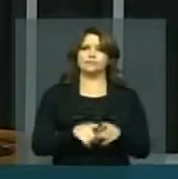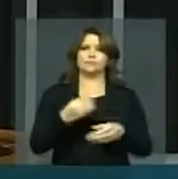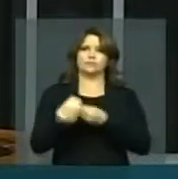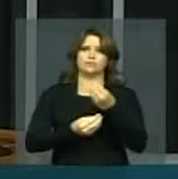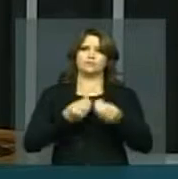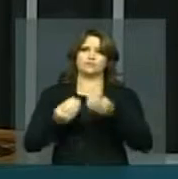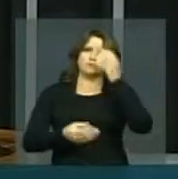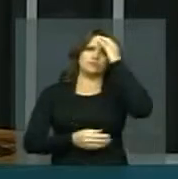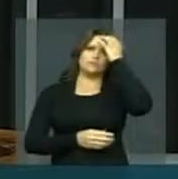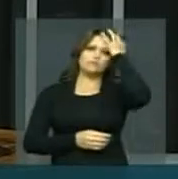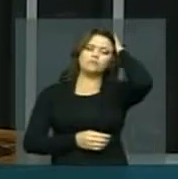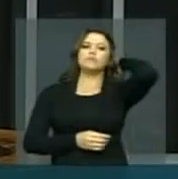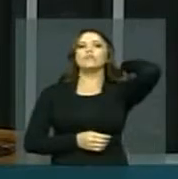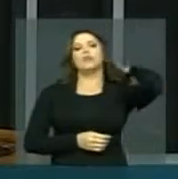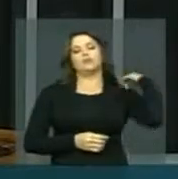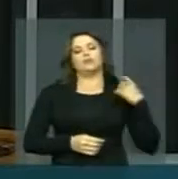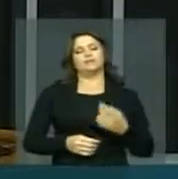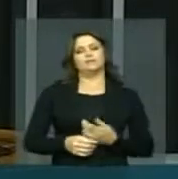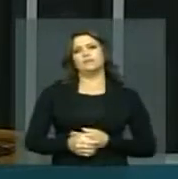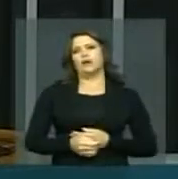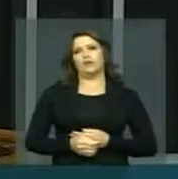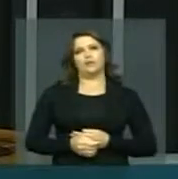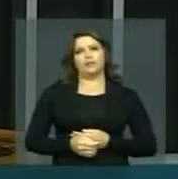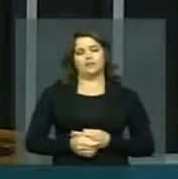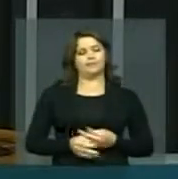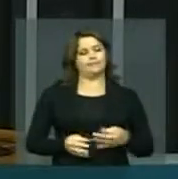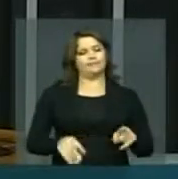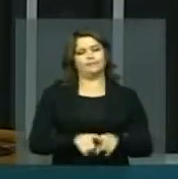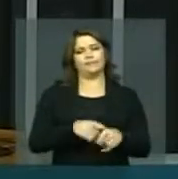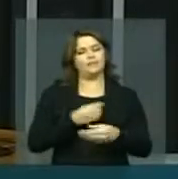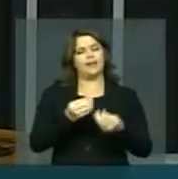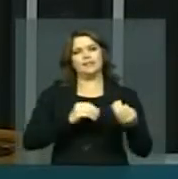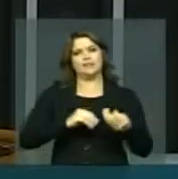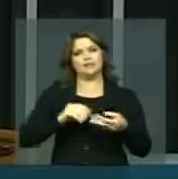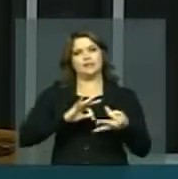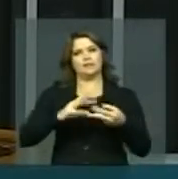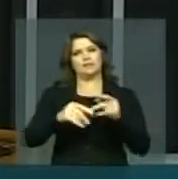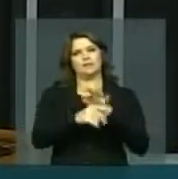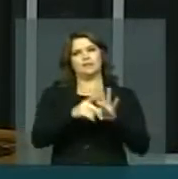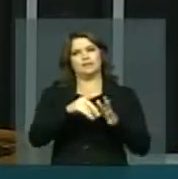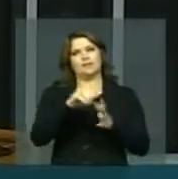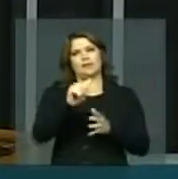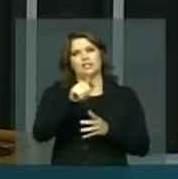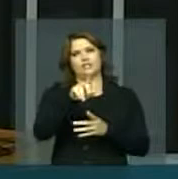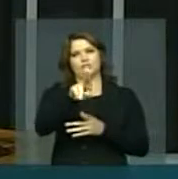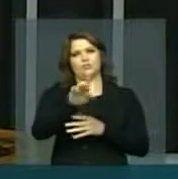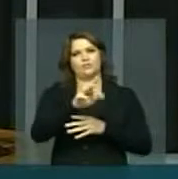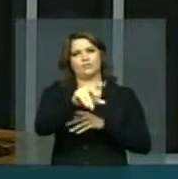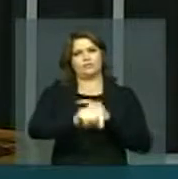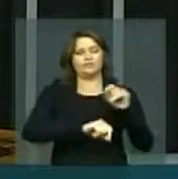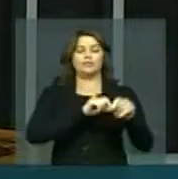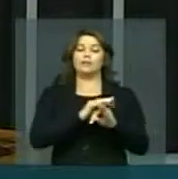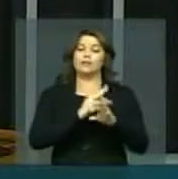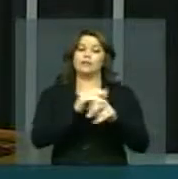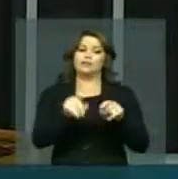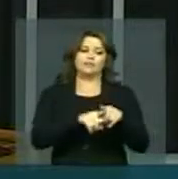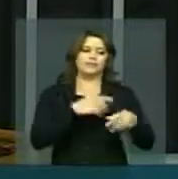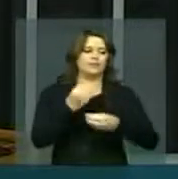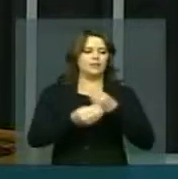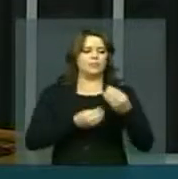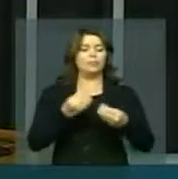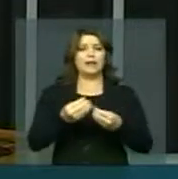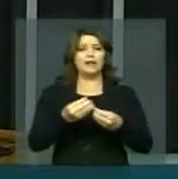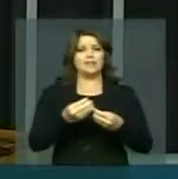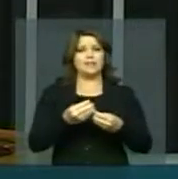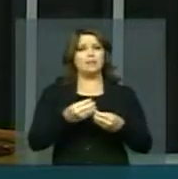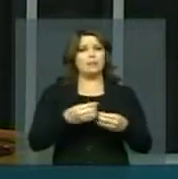Eduardo Cardoso, o ministro Luiz Adams, da Advocacia Geral da União e a presidente da FUNAI tiveram